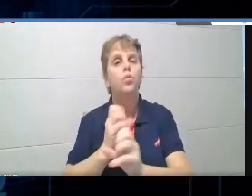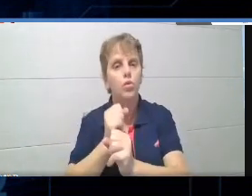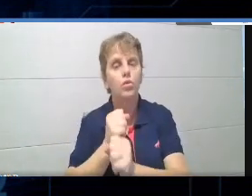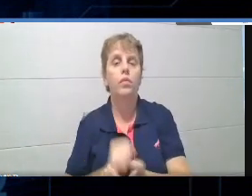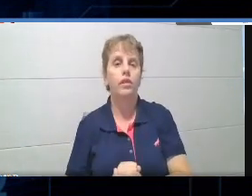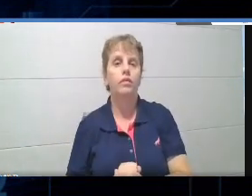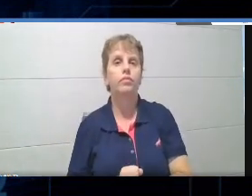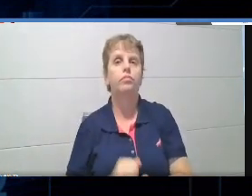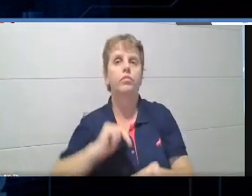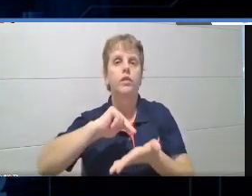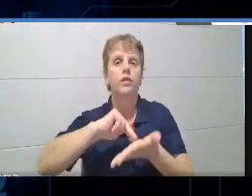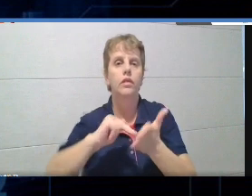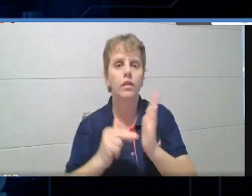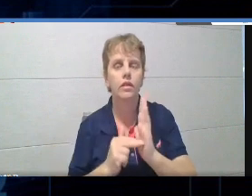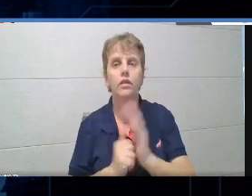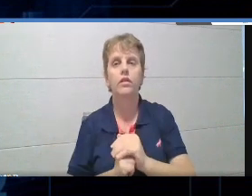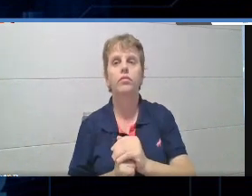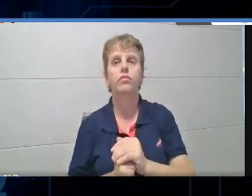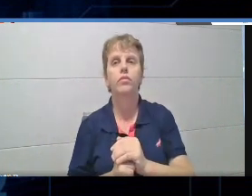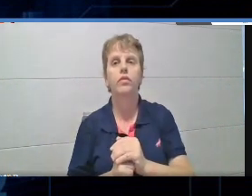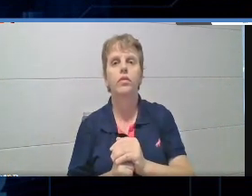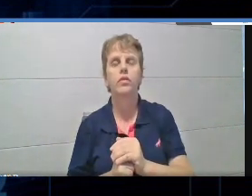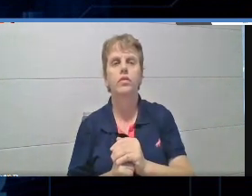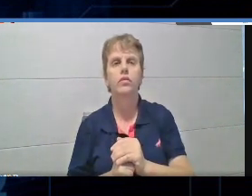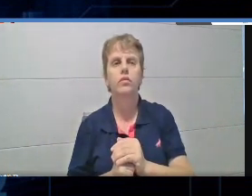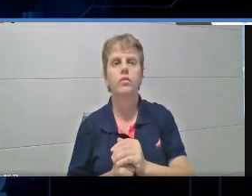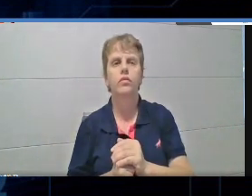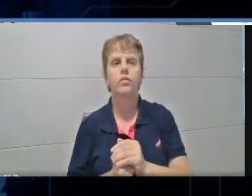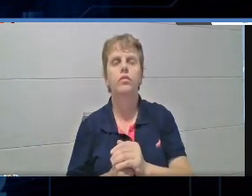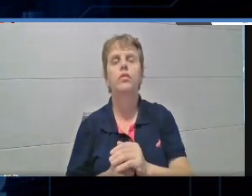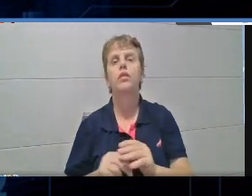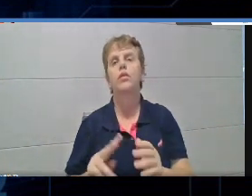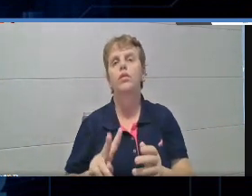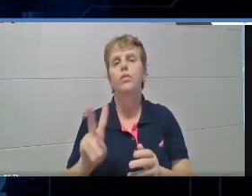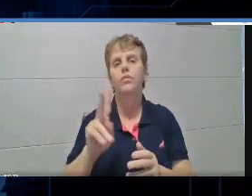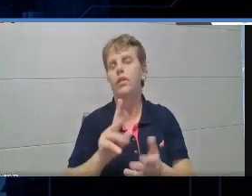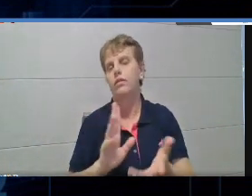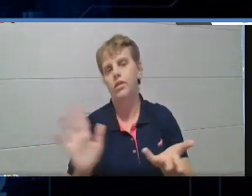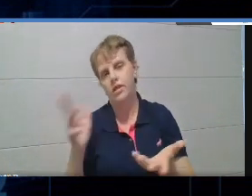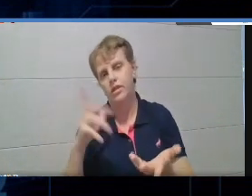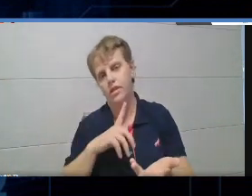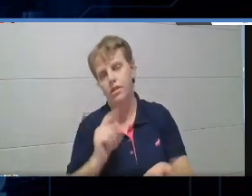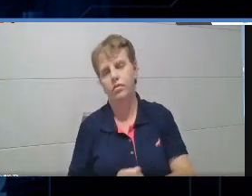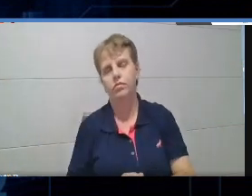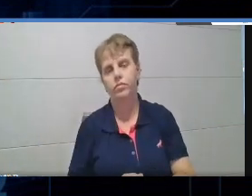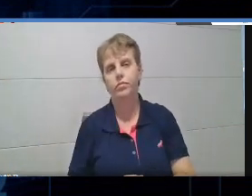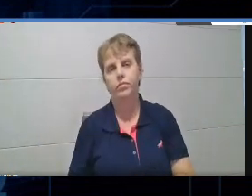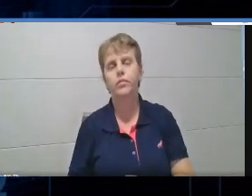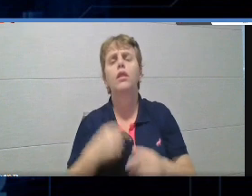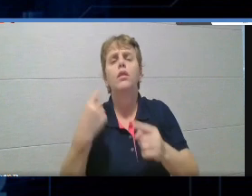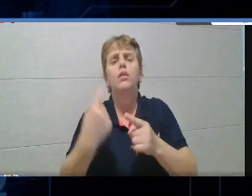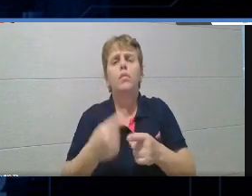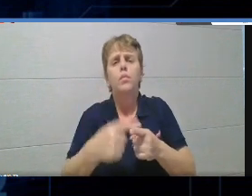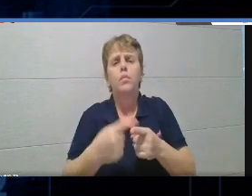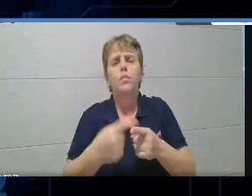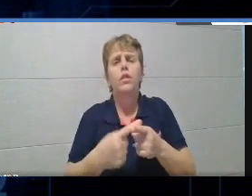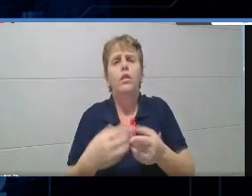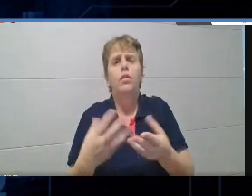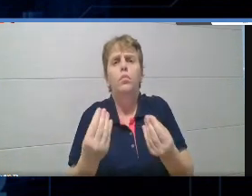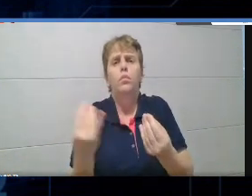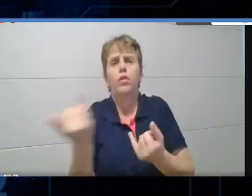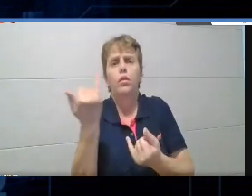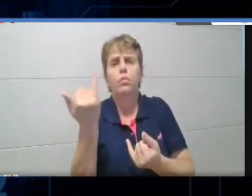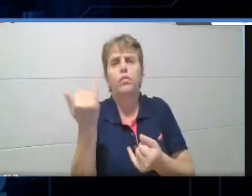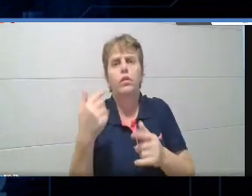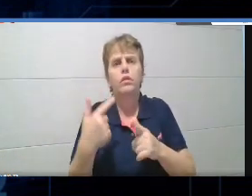ajuste, né, do acordo com uma escala de valores prefixados. É o a gente faz, né? E por que que isso é tão importante?